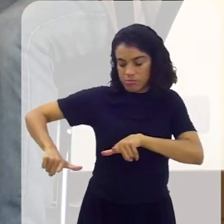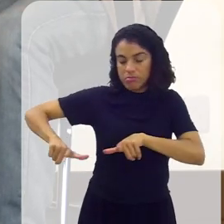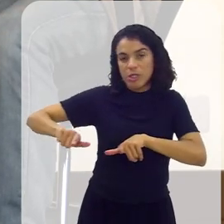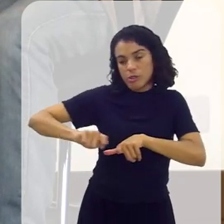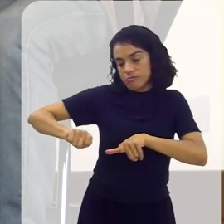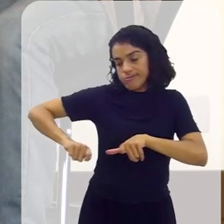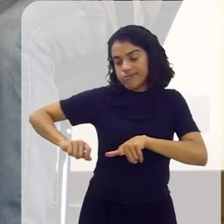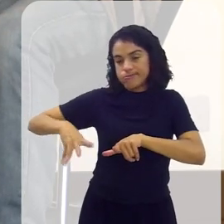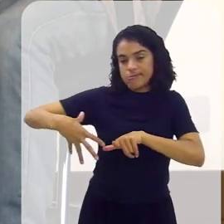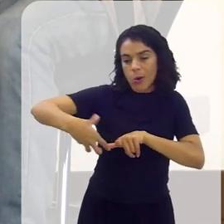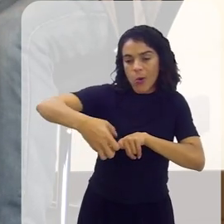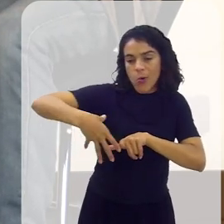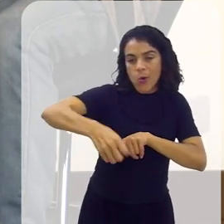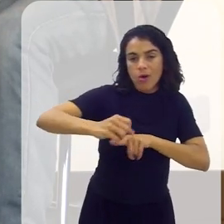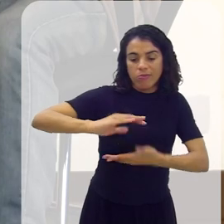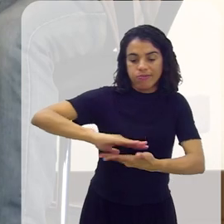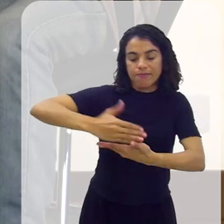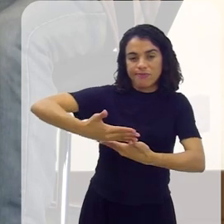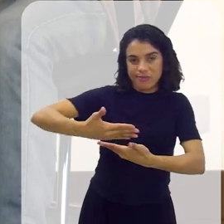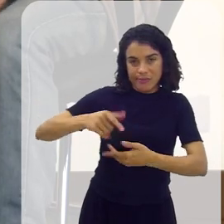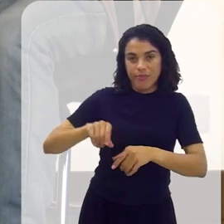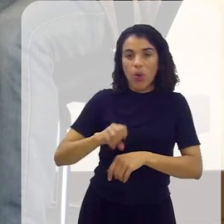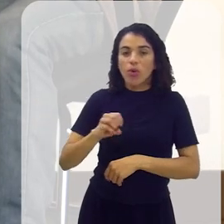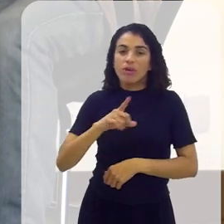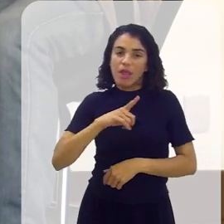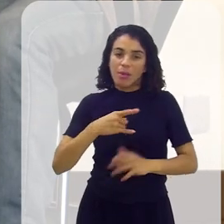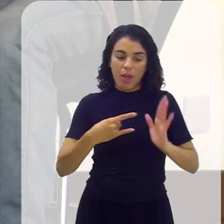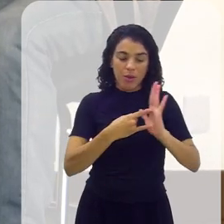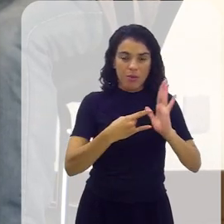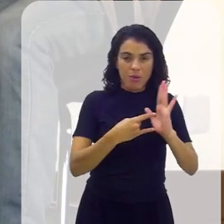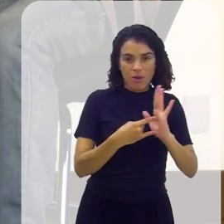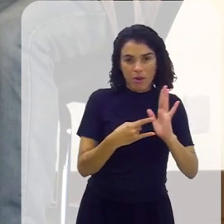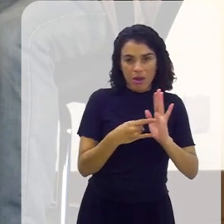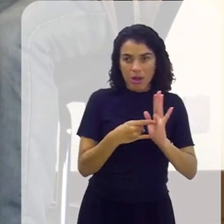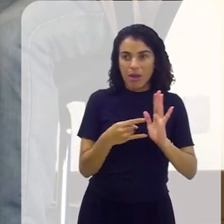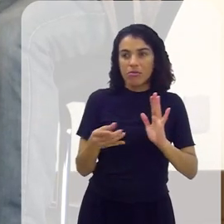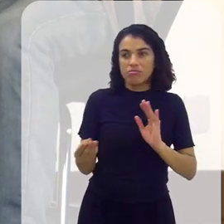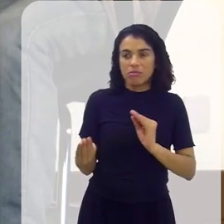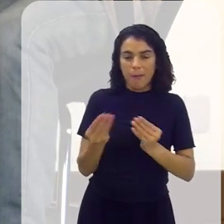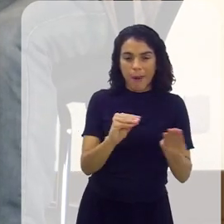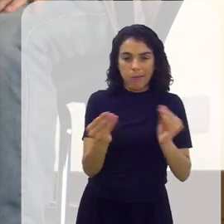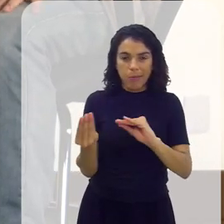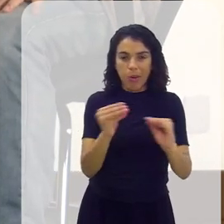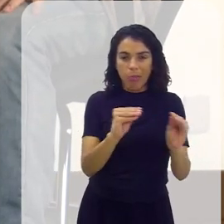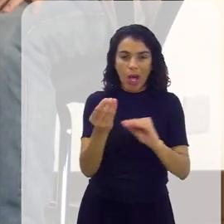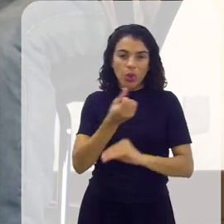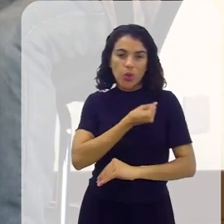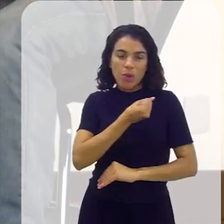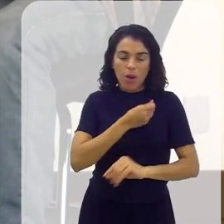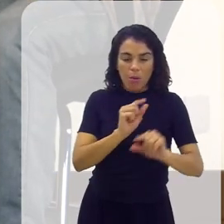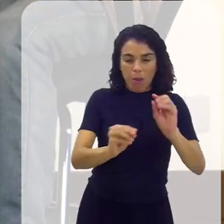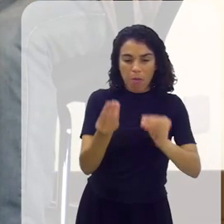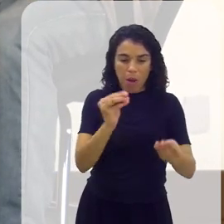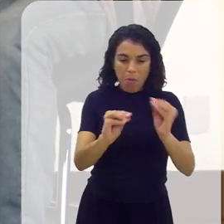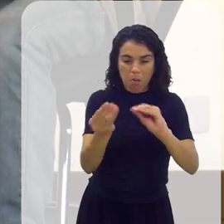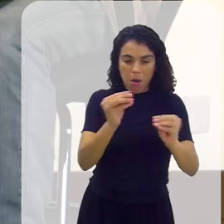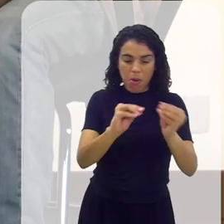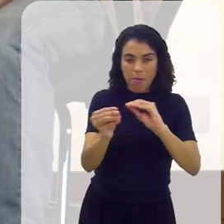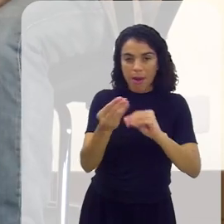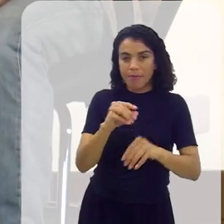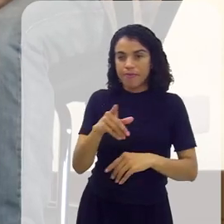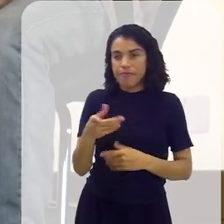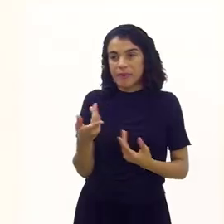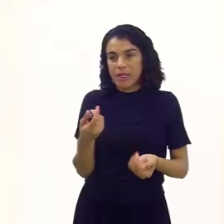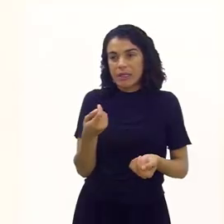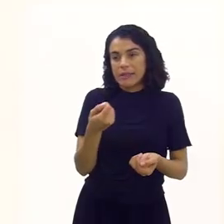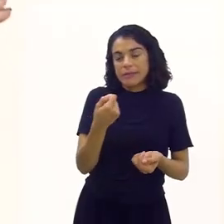desenha, já no computador mesmo, anima, enquanto isso está o programador construindo a lógica de pulo. nosso caso,